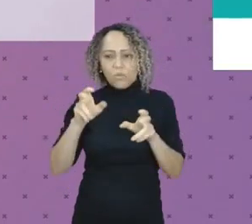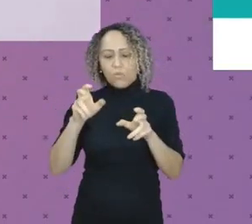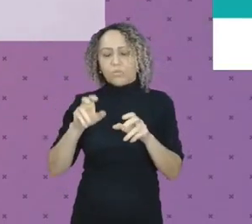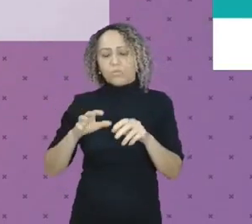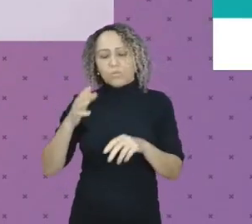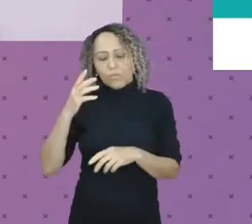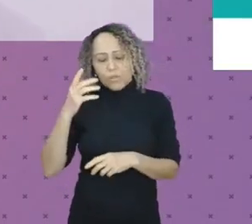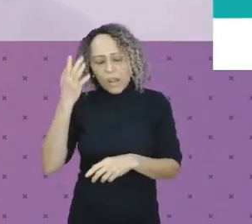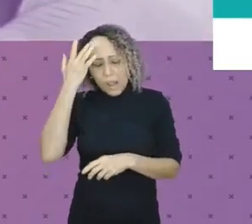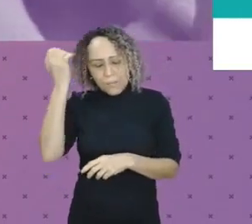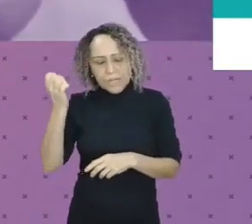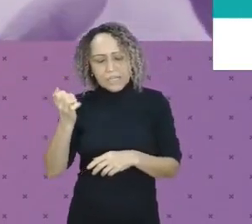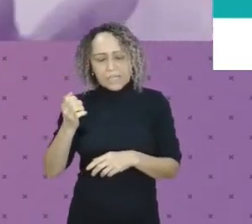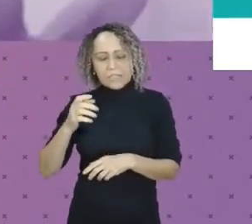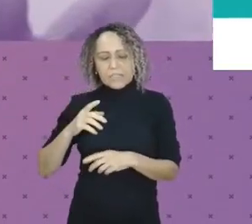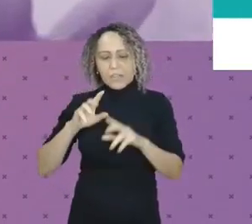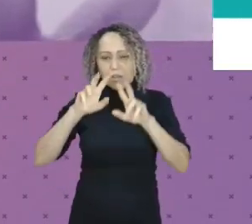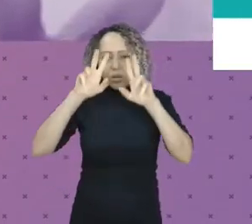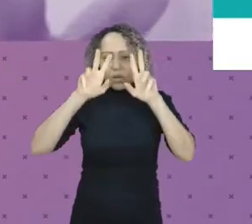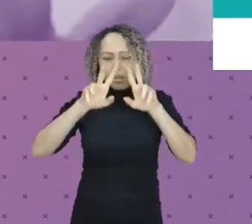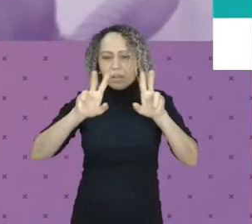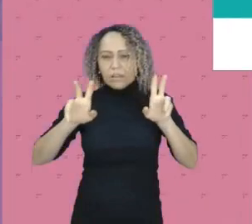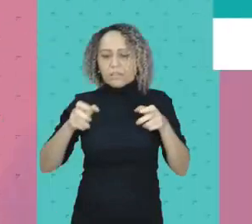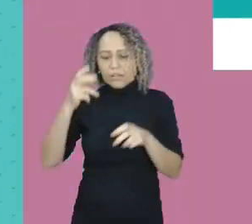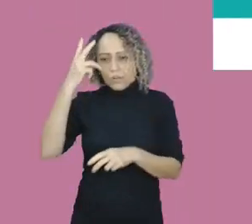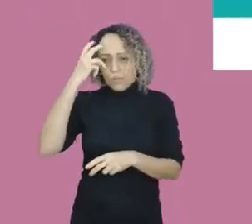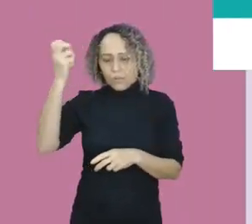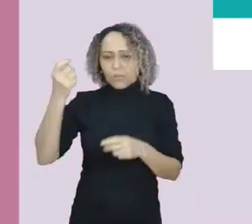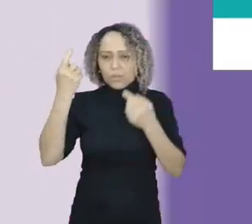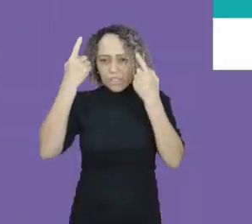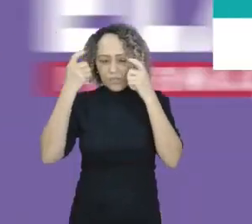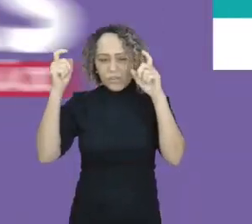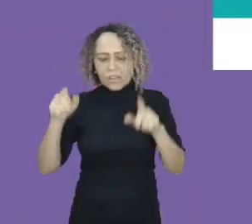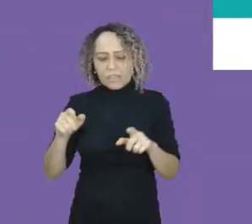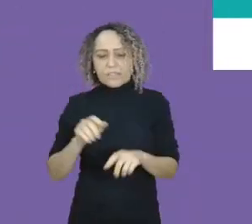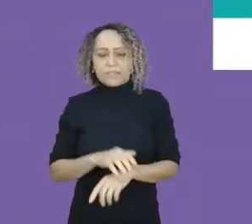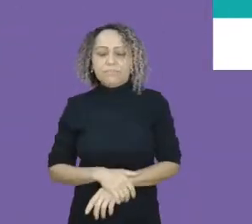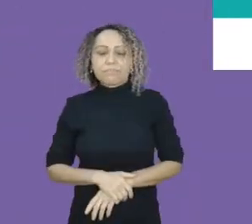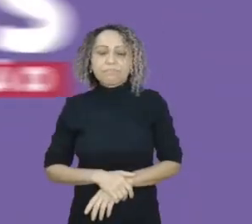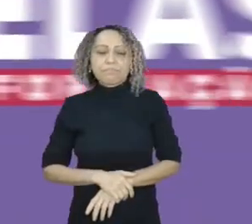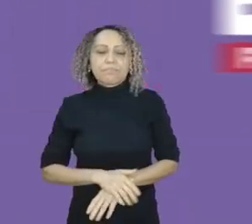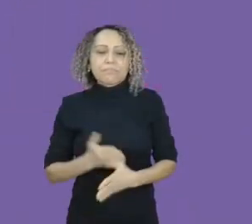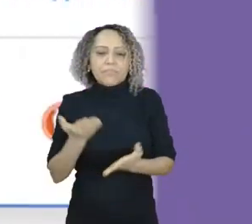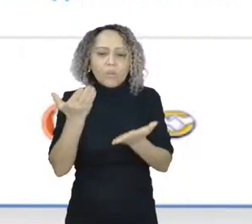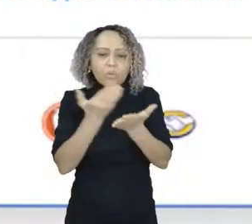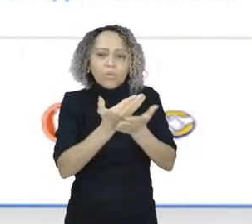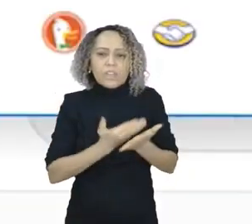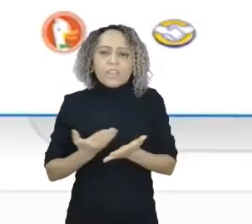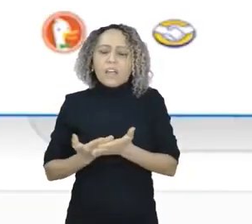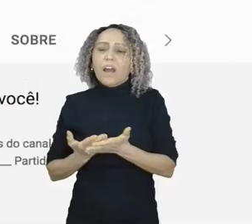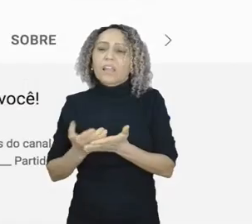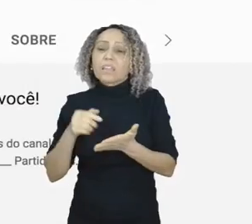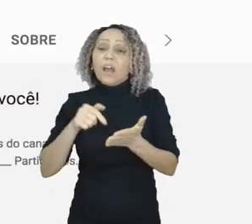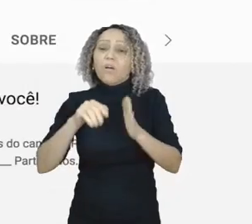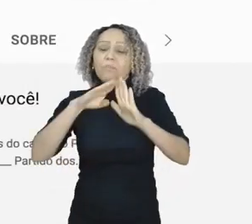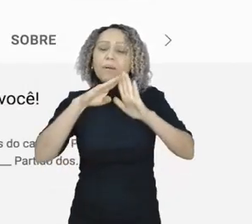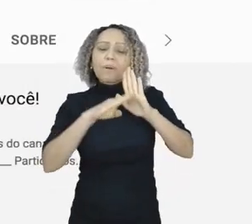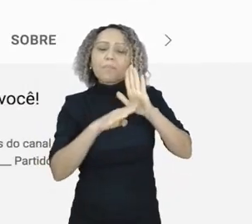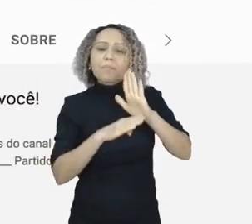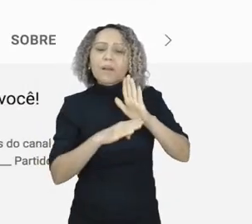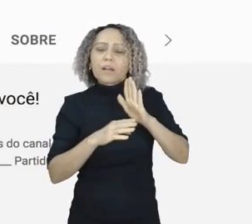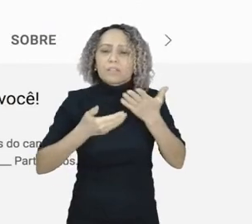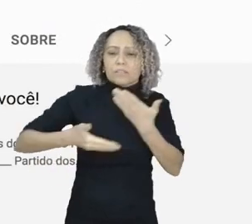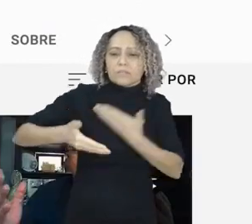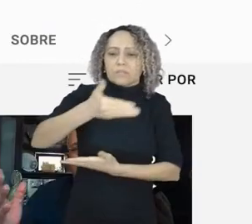cultura de violência compartilhe com as demais companheiras todas as aulas estão disponíveis na playlist TV Elas por